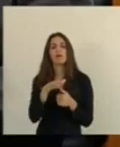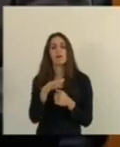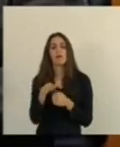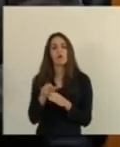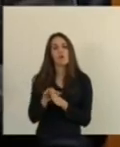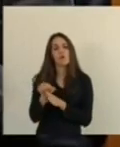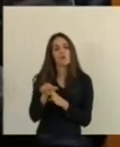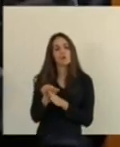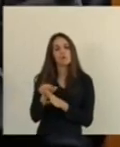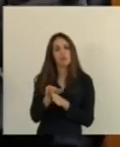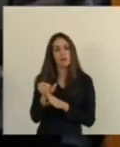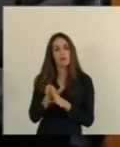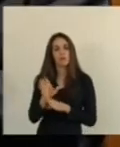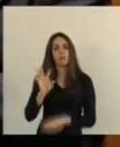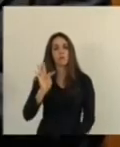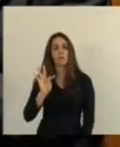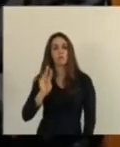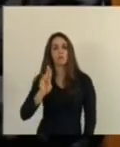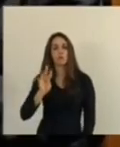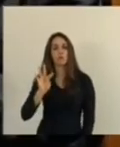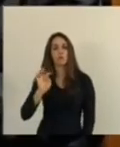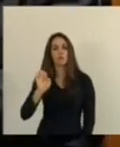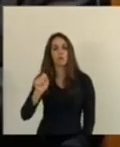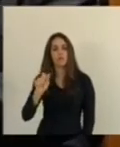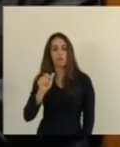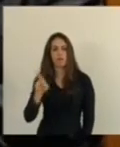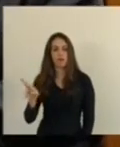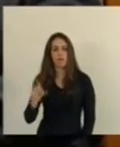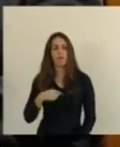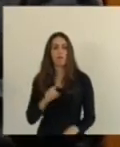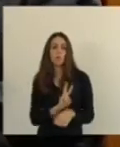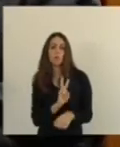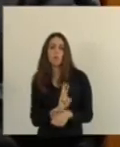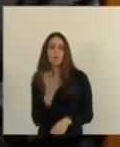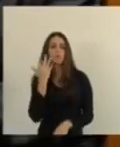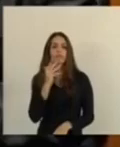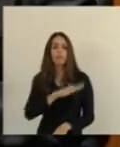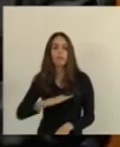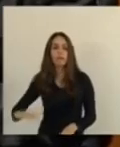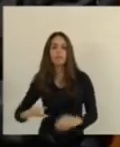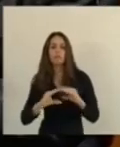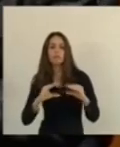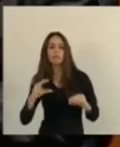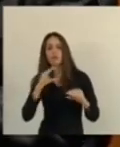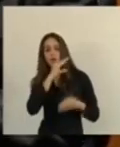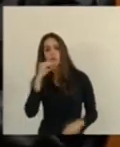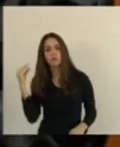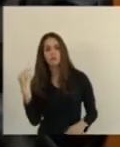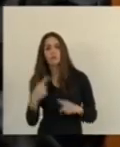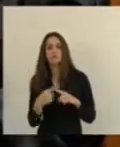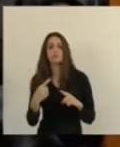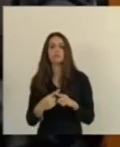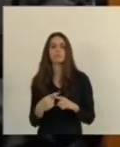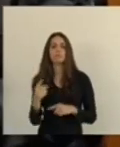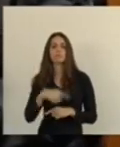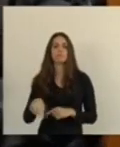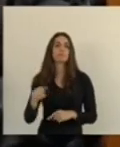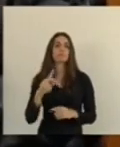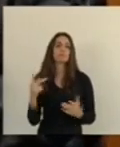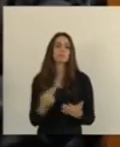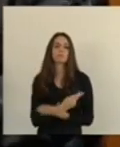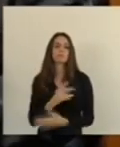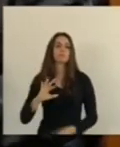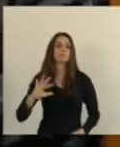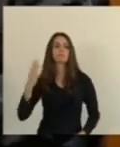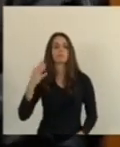possamos dar mais dignidade e proteção às nossas crianças e adolescentes, já que o volume de ocorrência envolvendo crianças e adolescentes